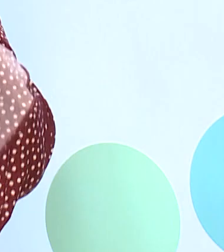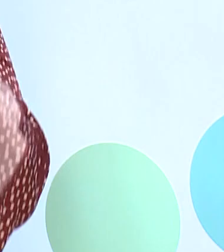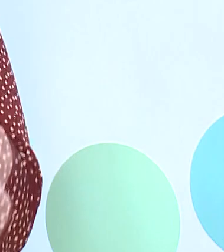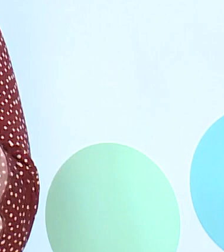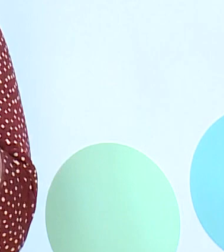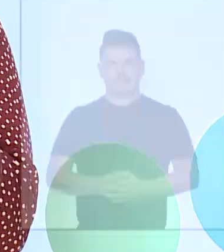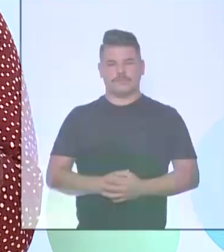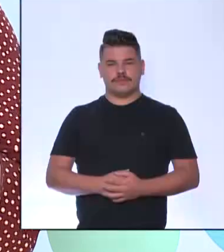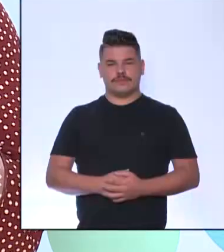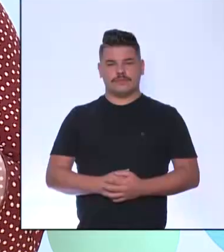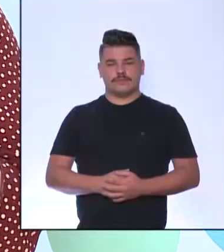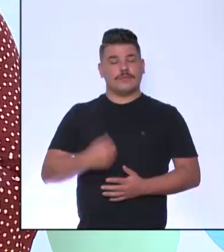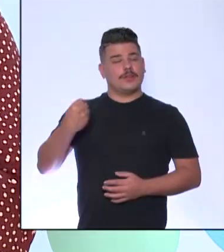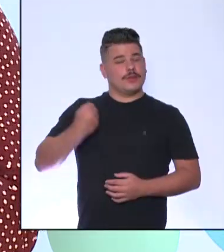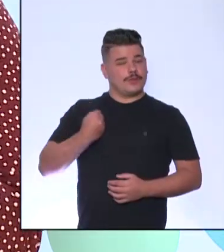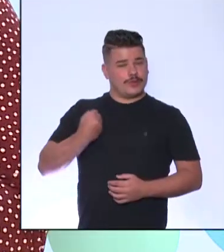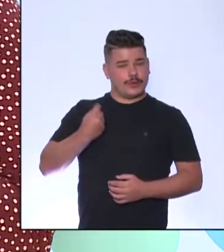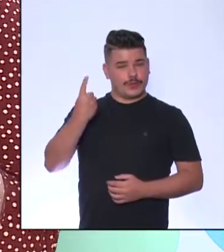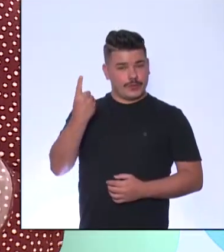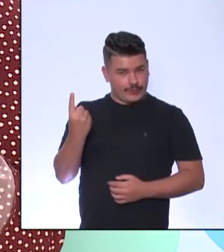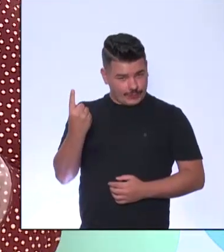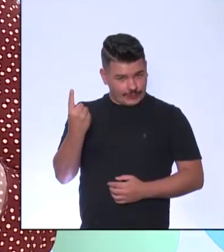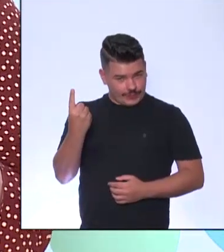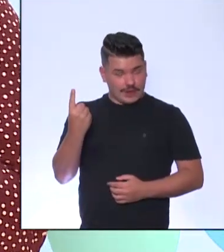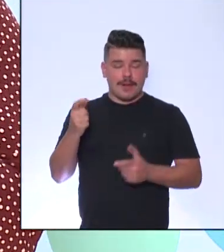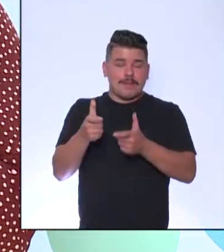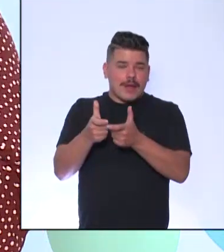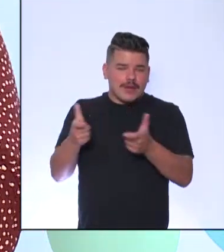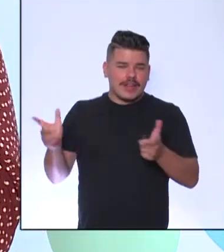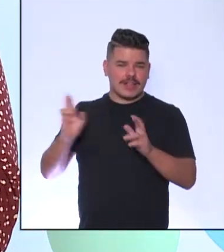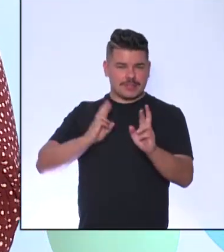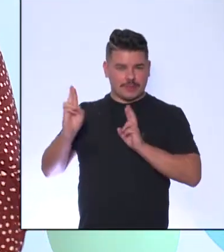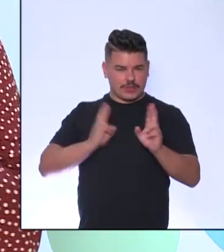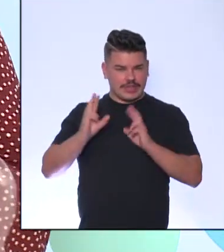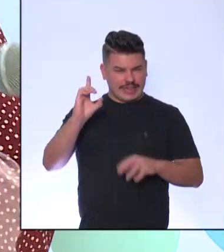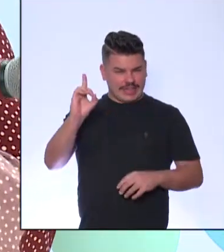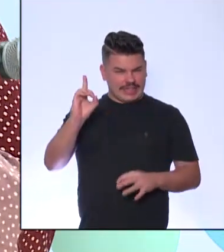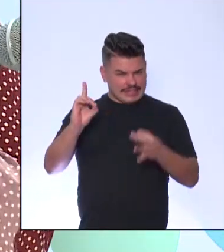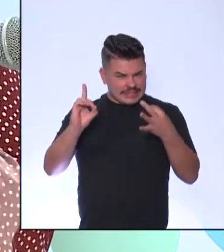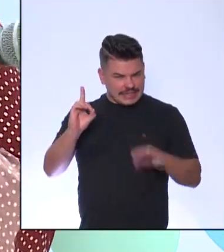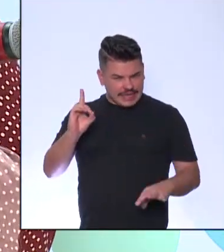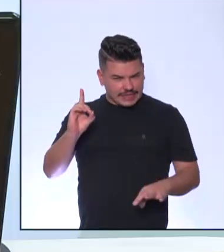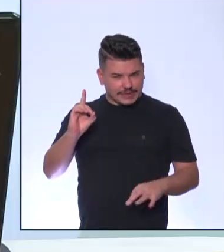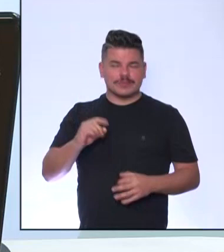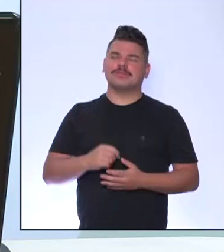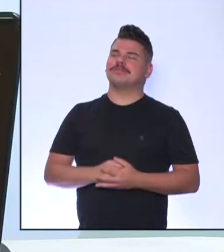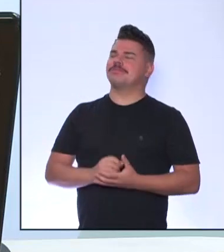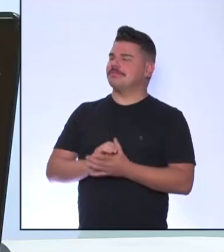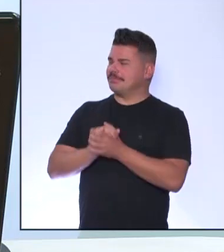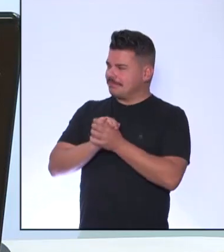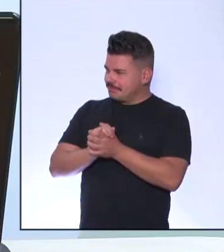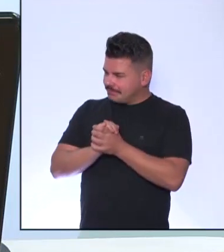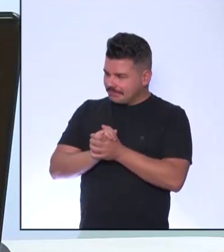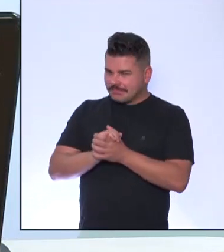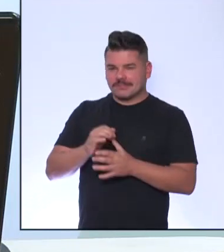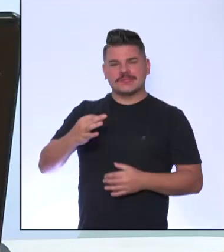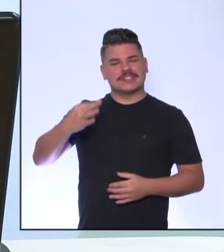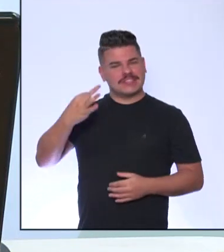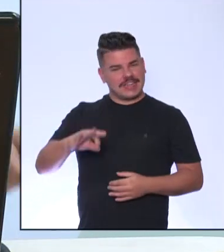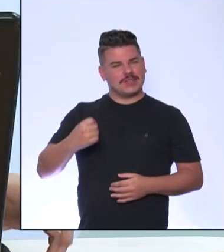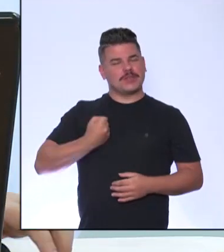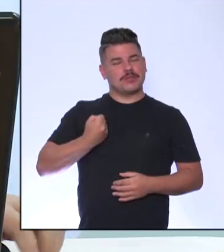Em relação a questão número 1 A maioria respondeu a letra D É a resposta certa? Correto, Paula A número 1 A